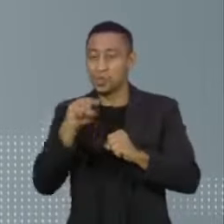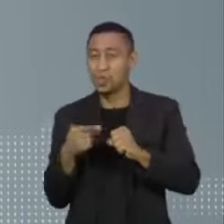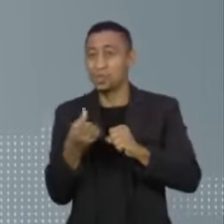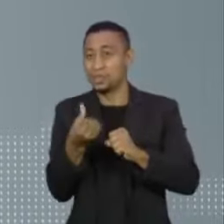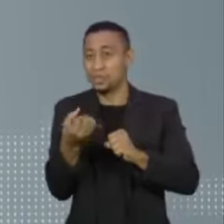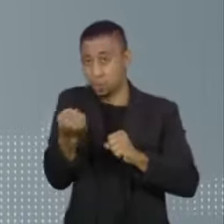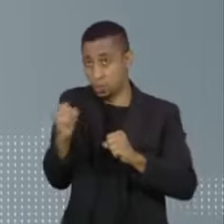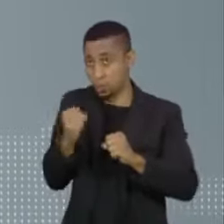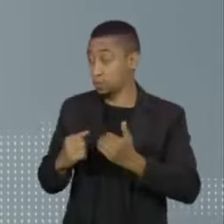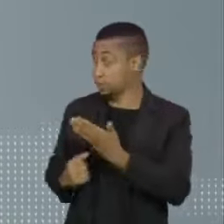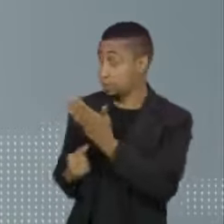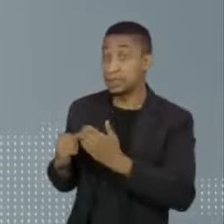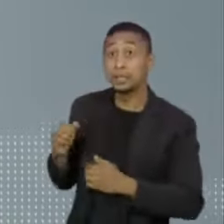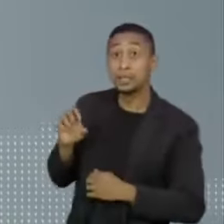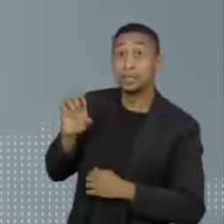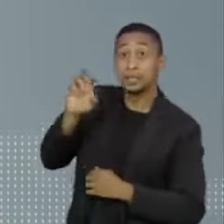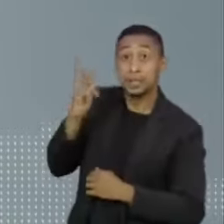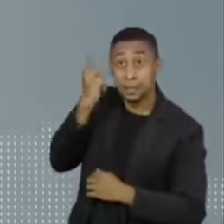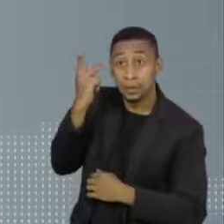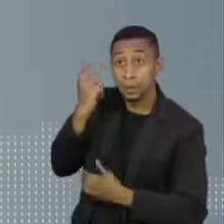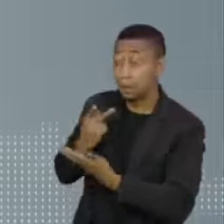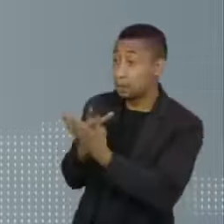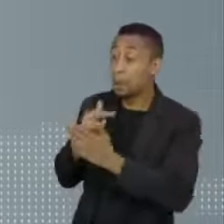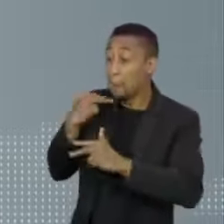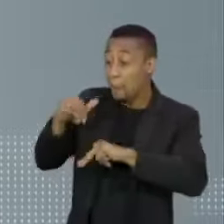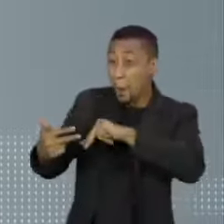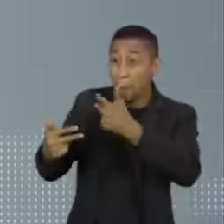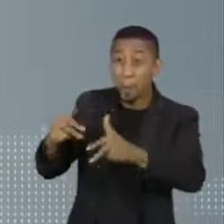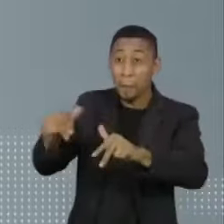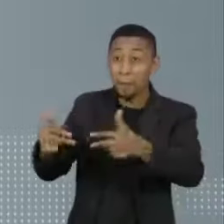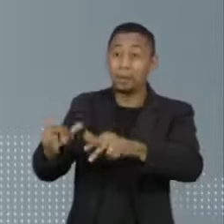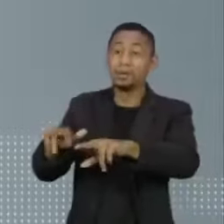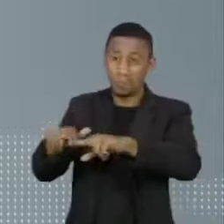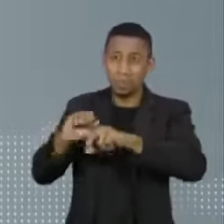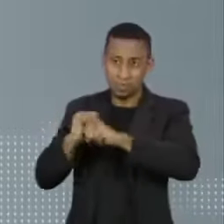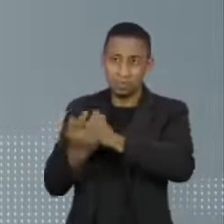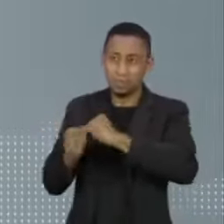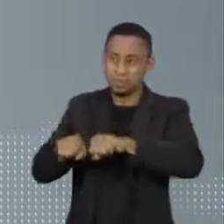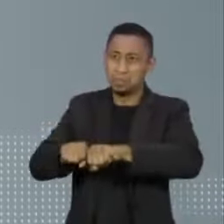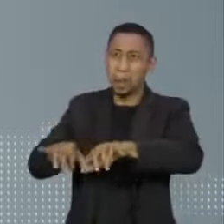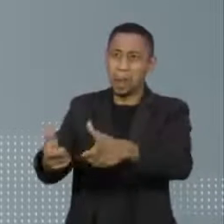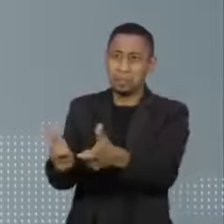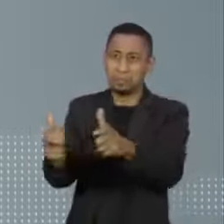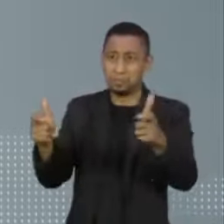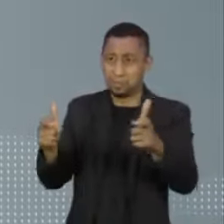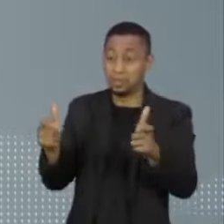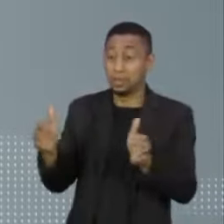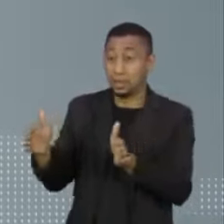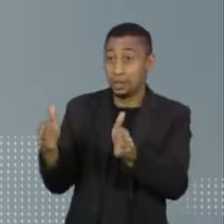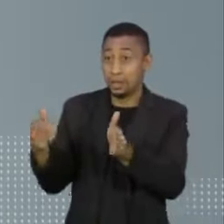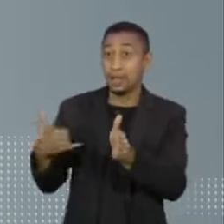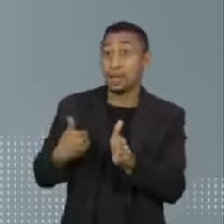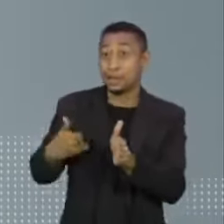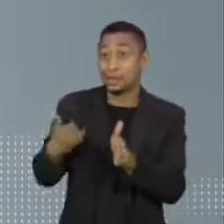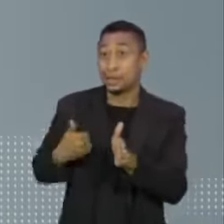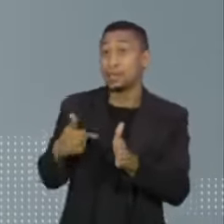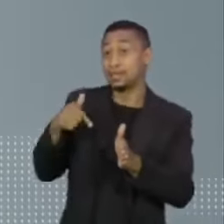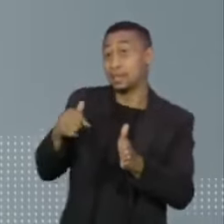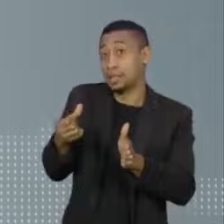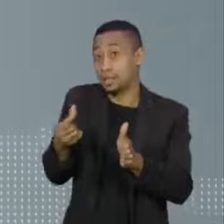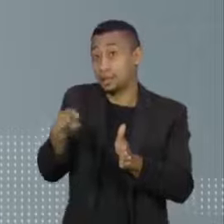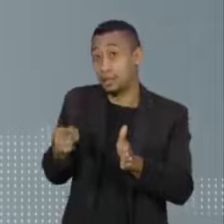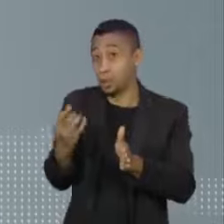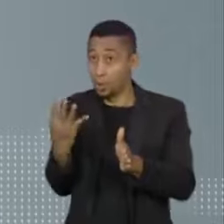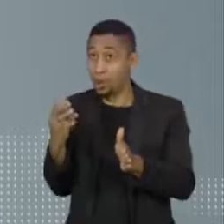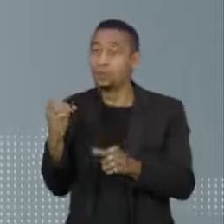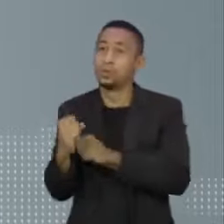Paulo, estado com mais casos e mortes pela Covid-19, a média de vida é de 76,4 anos